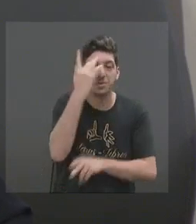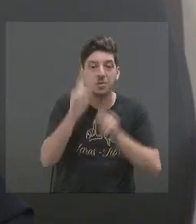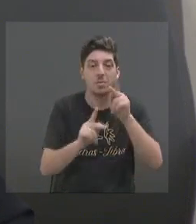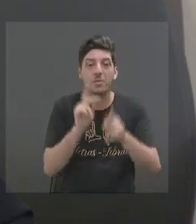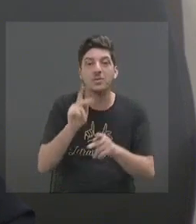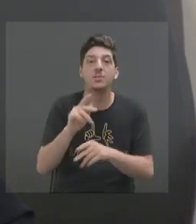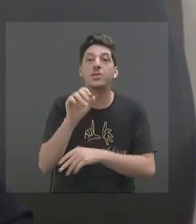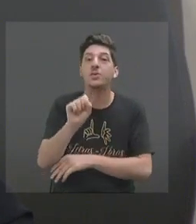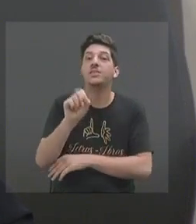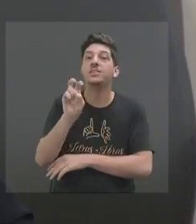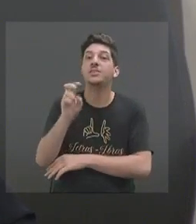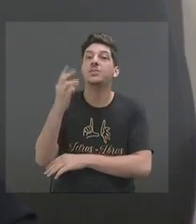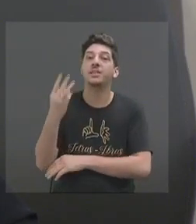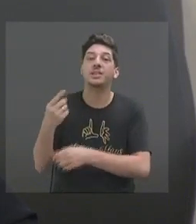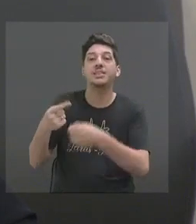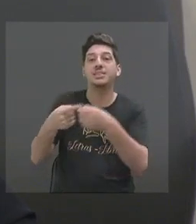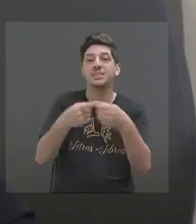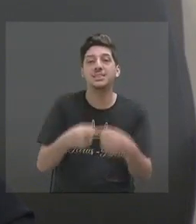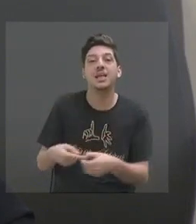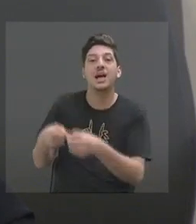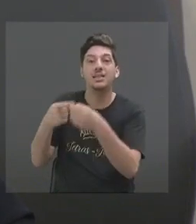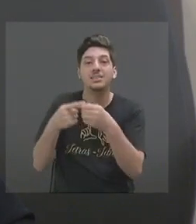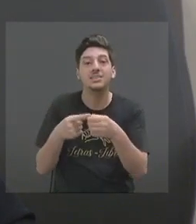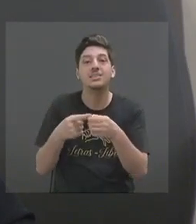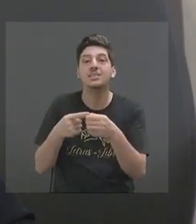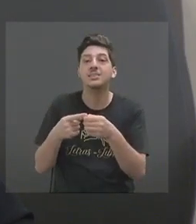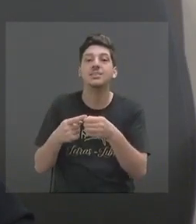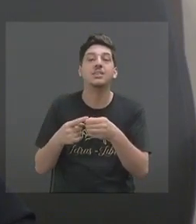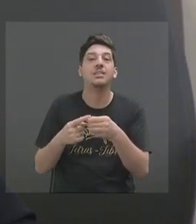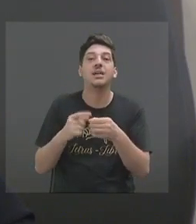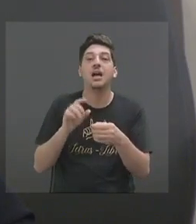municípios. Há distâncias